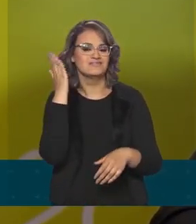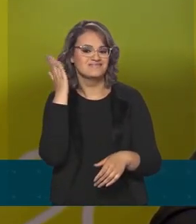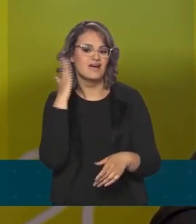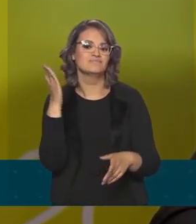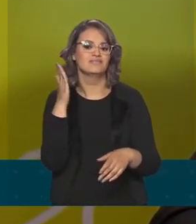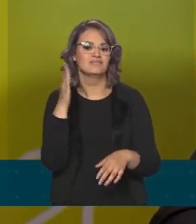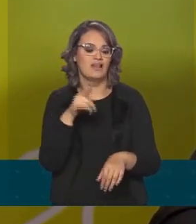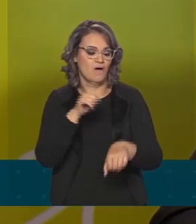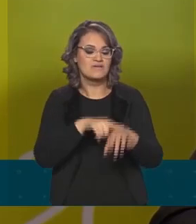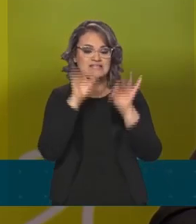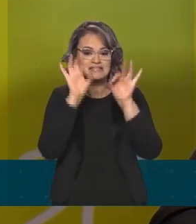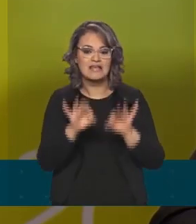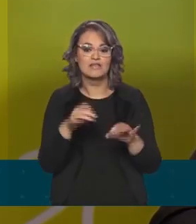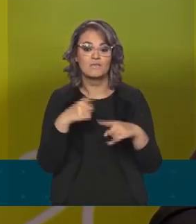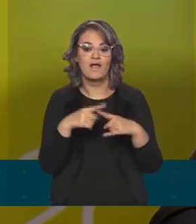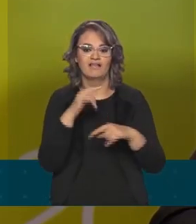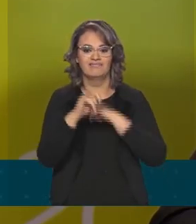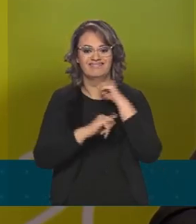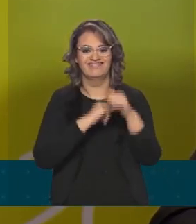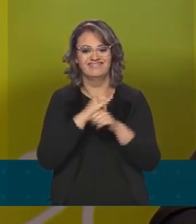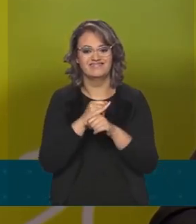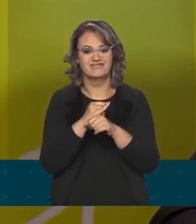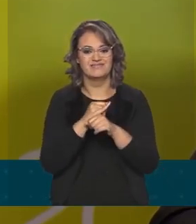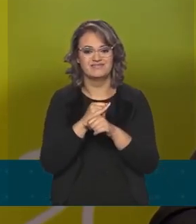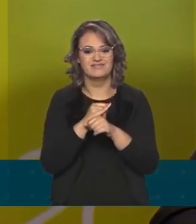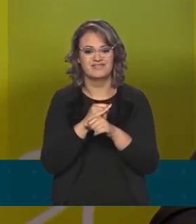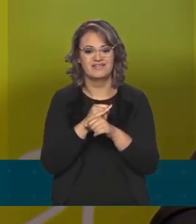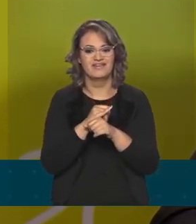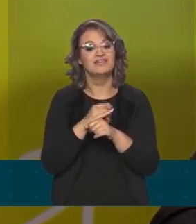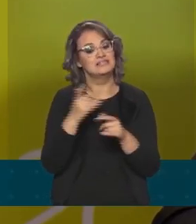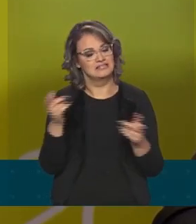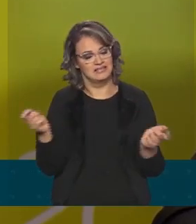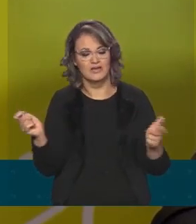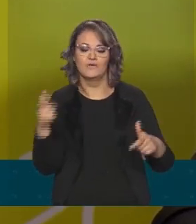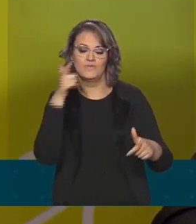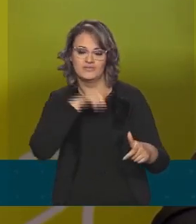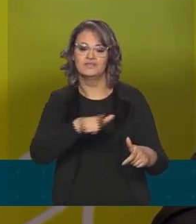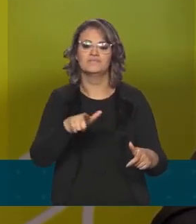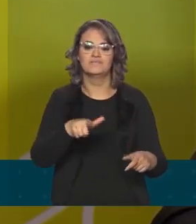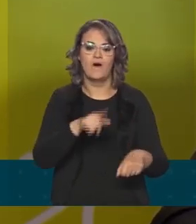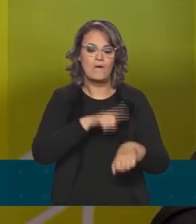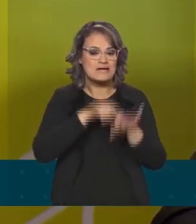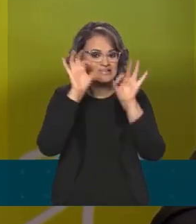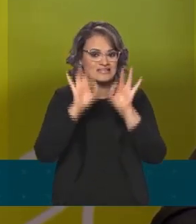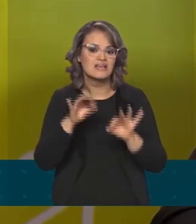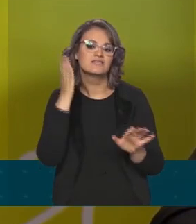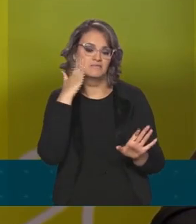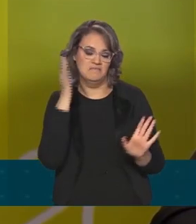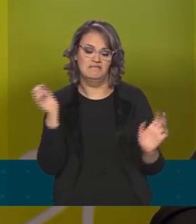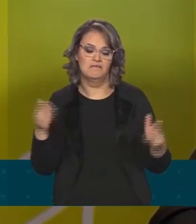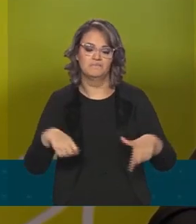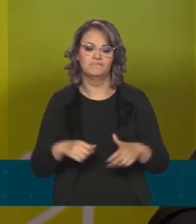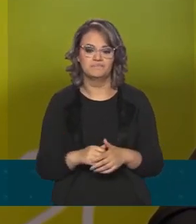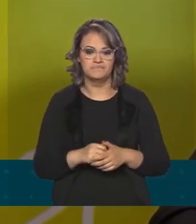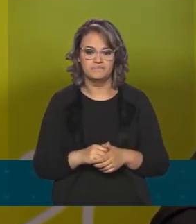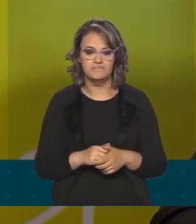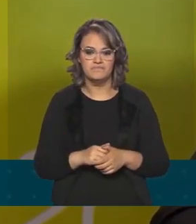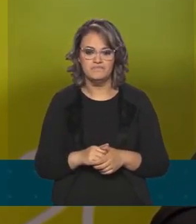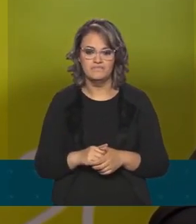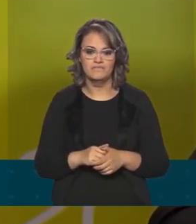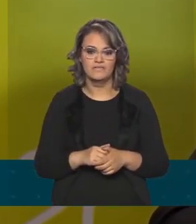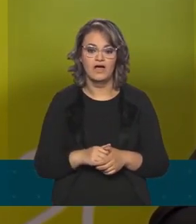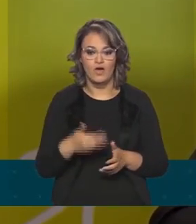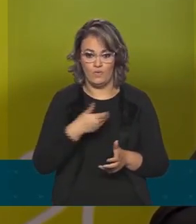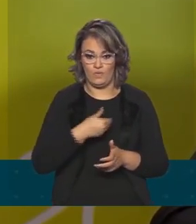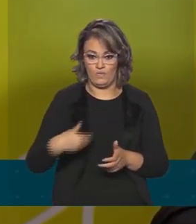cada um fez. Então, assim, são diversas informações que o Enem Digital permite que se faça. Então, desde que o governo assumiu, o governo